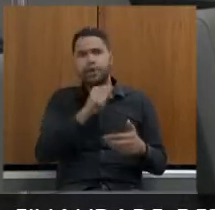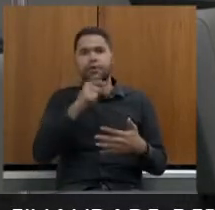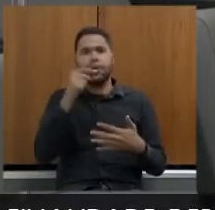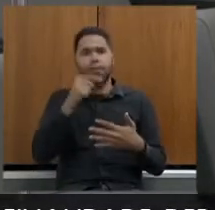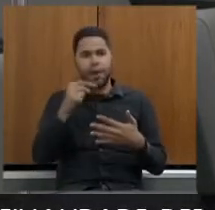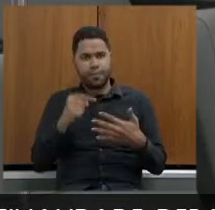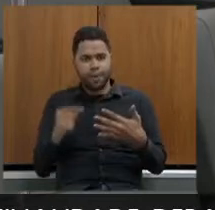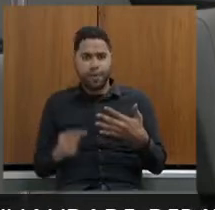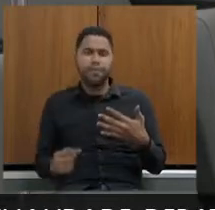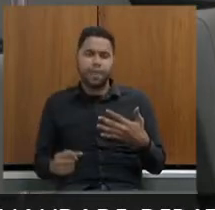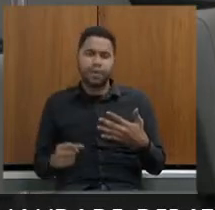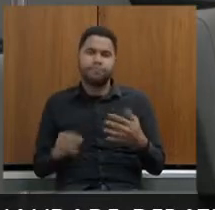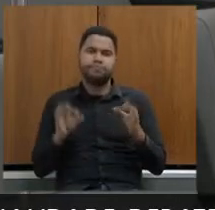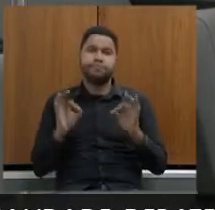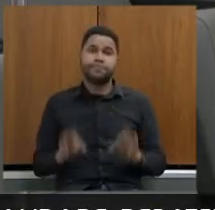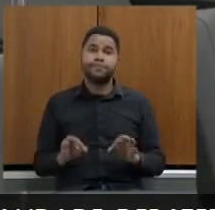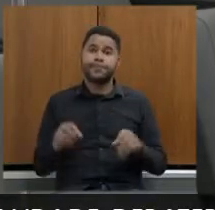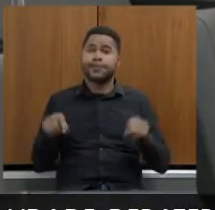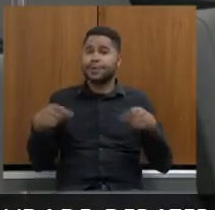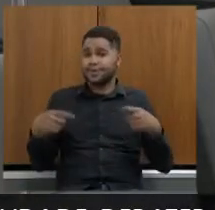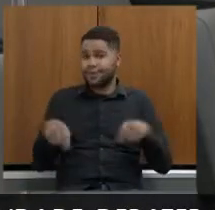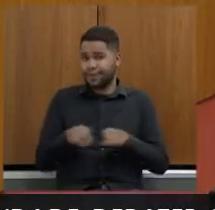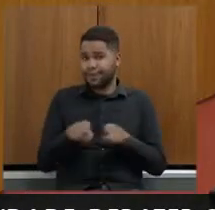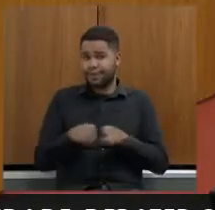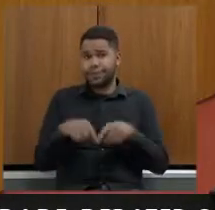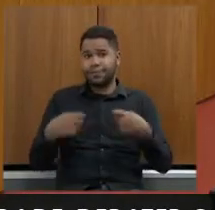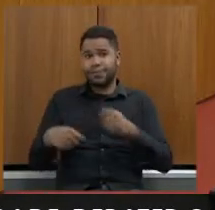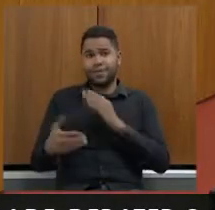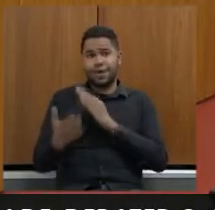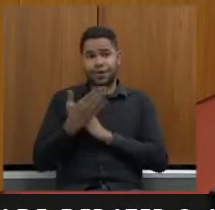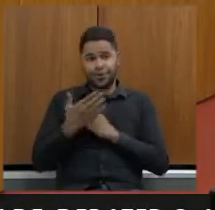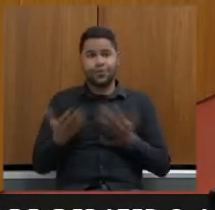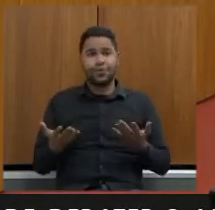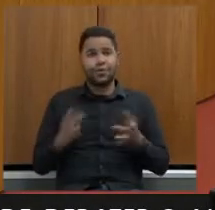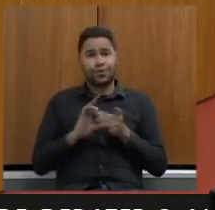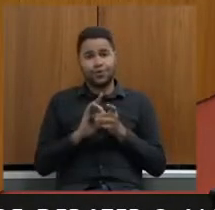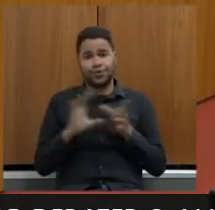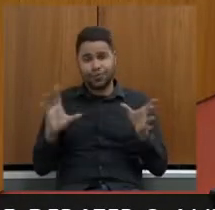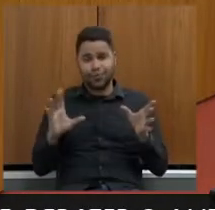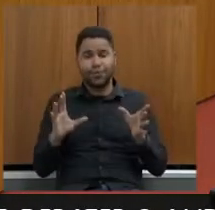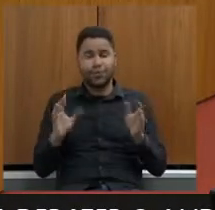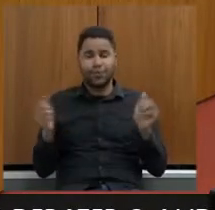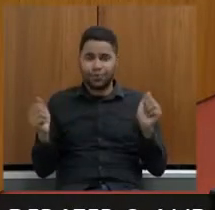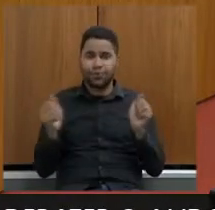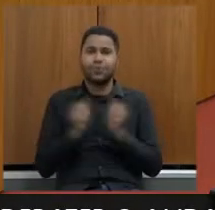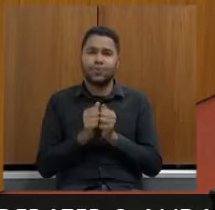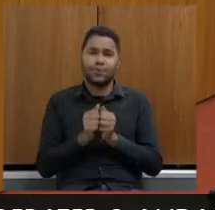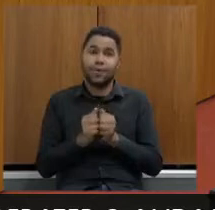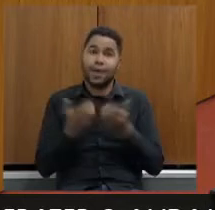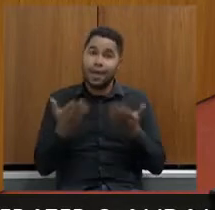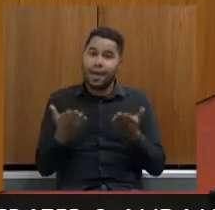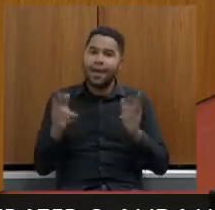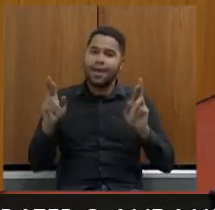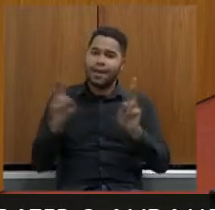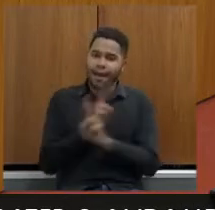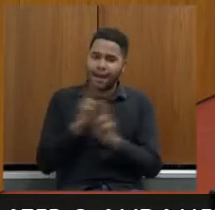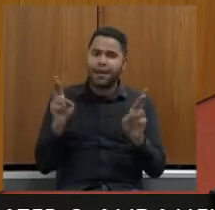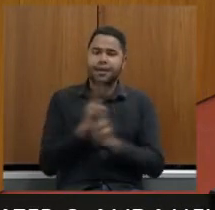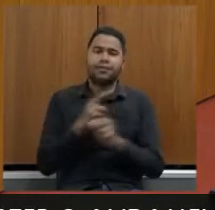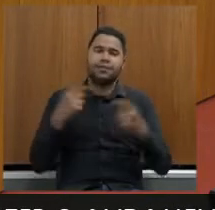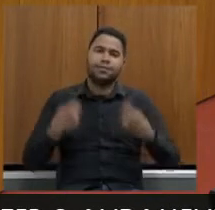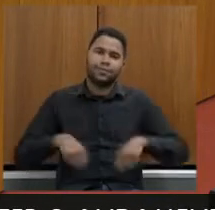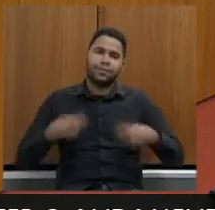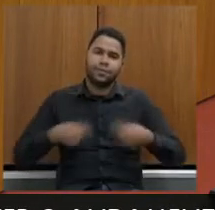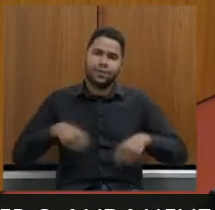conhece bem estou precisando de ajuda lá se vocês puderem estamos à disposição vamos juntos acho que é essa relação que tem que ter